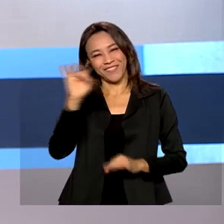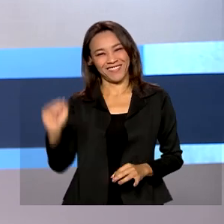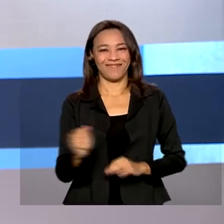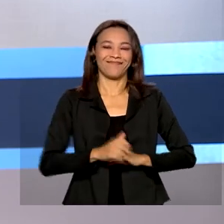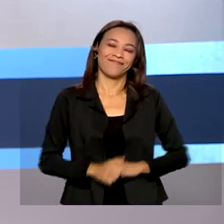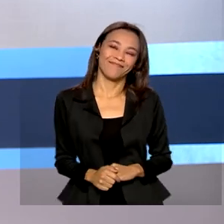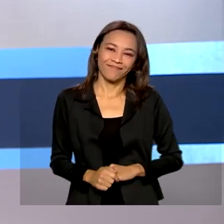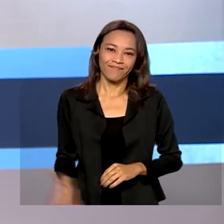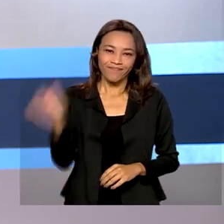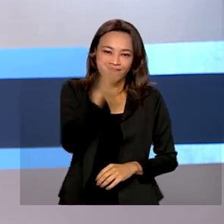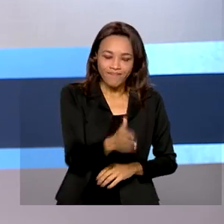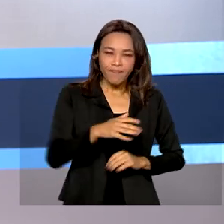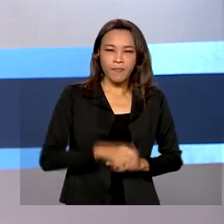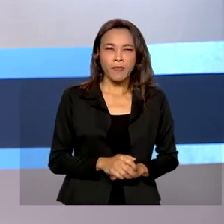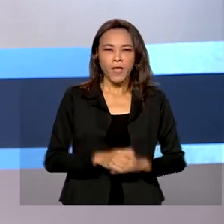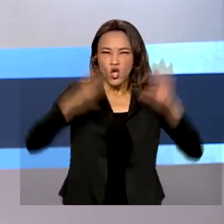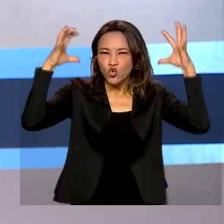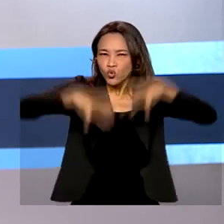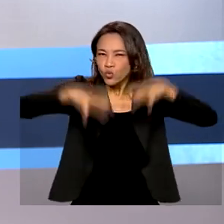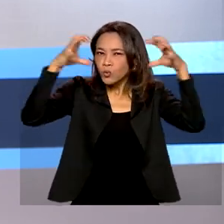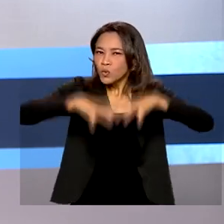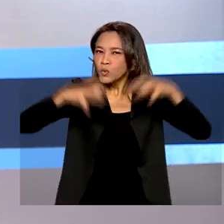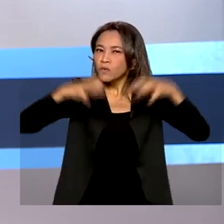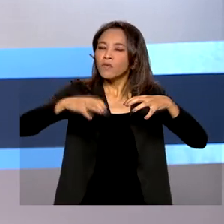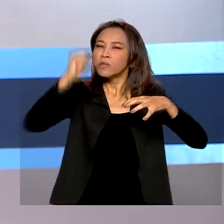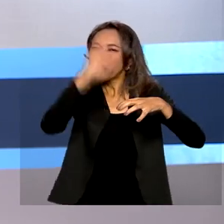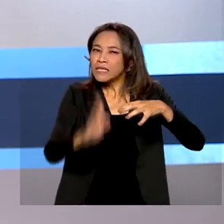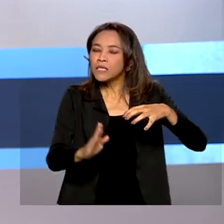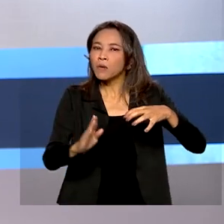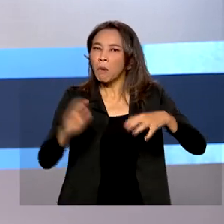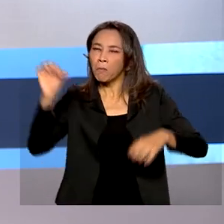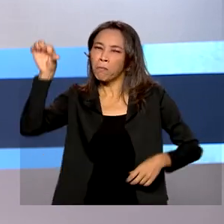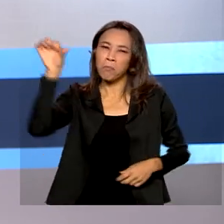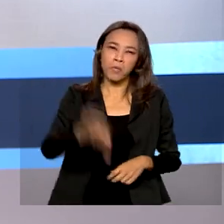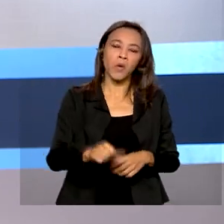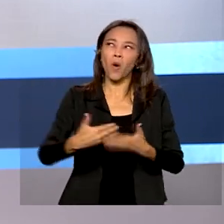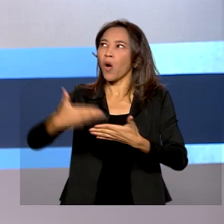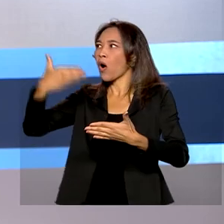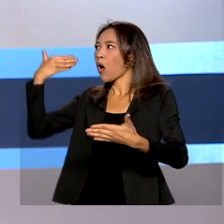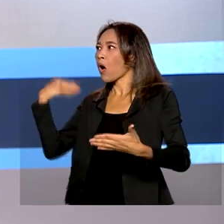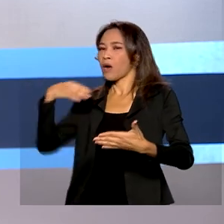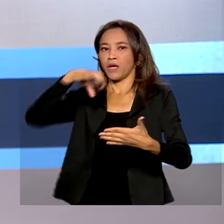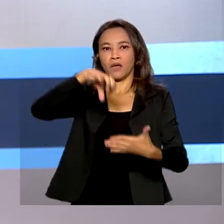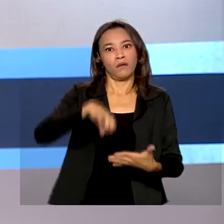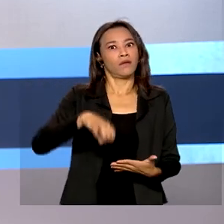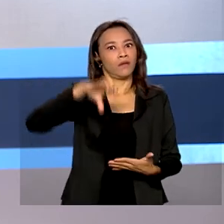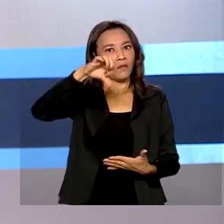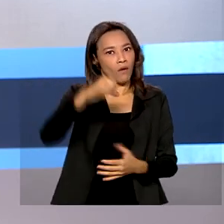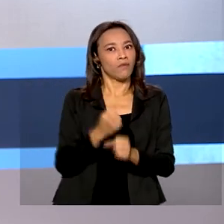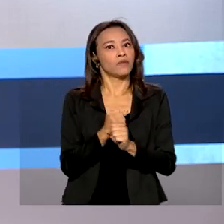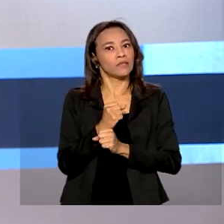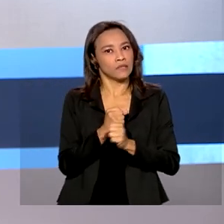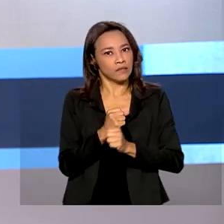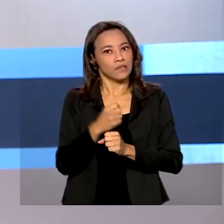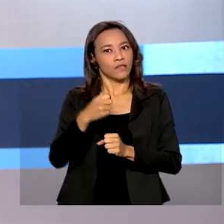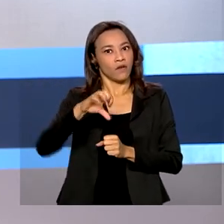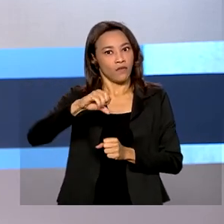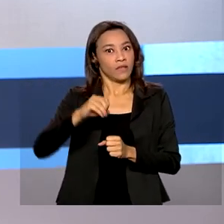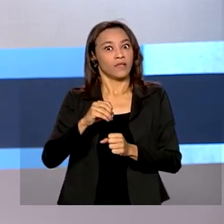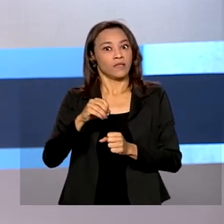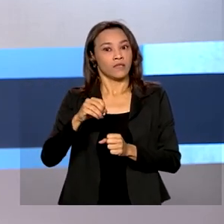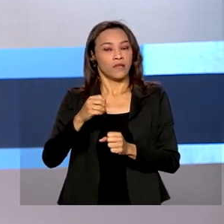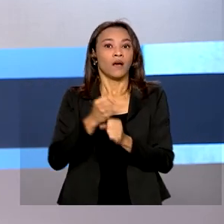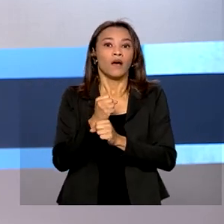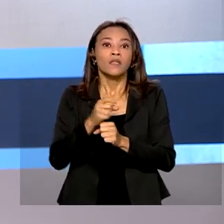O nível de chuvas no Brasil este ano é o pior em nove décadas, mas segundo o secretário de Energia Elétrica do